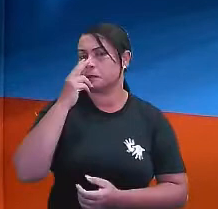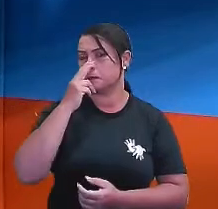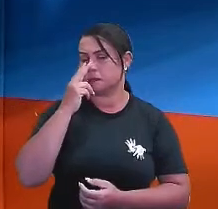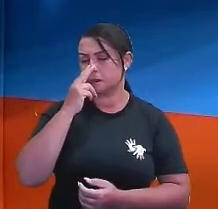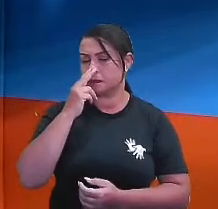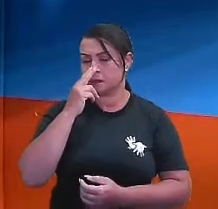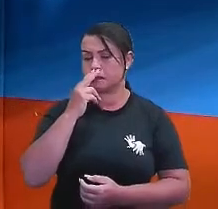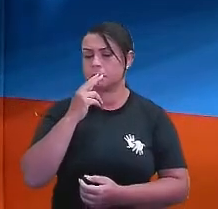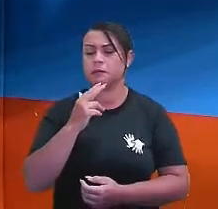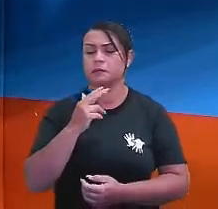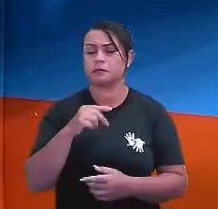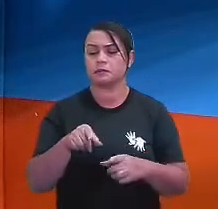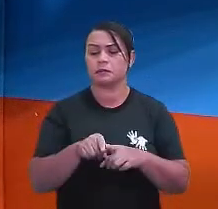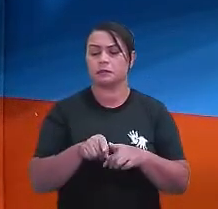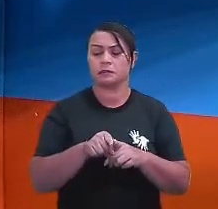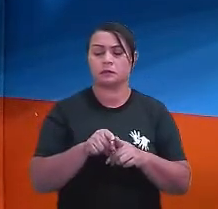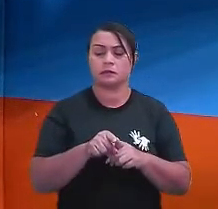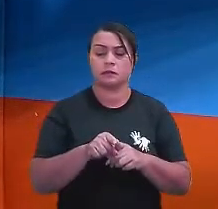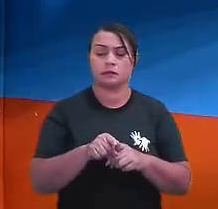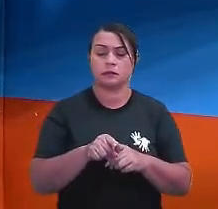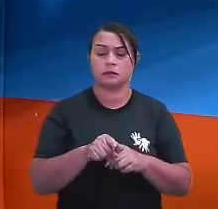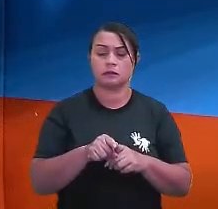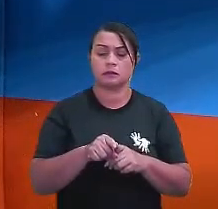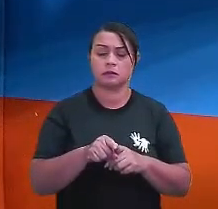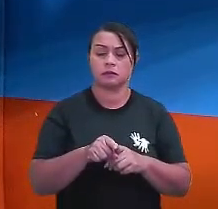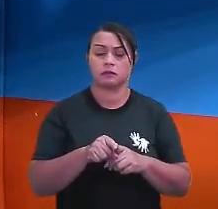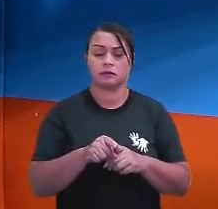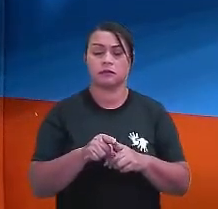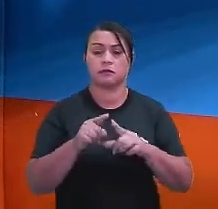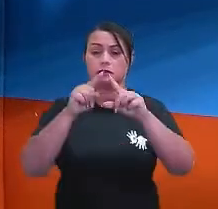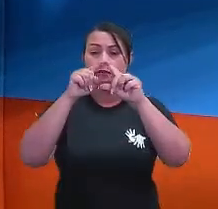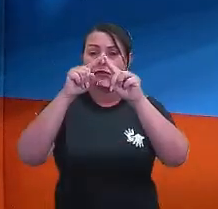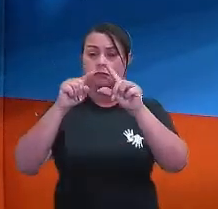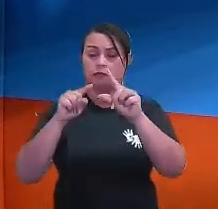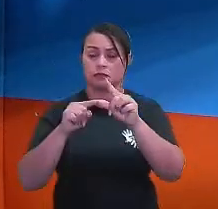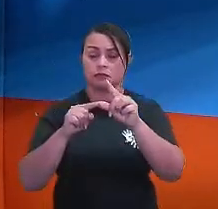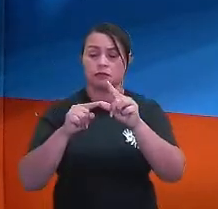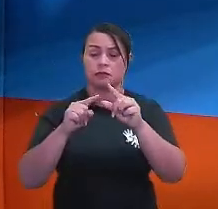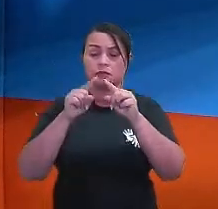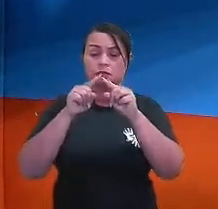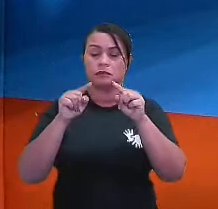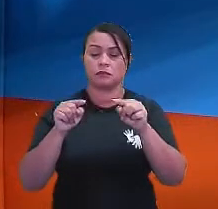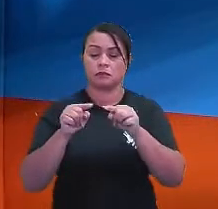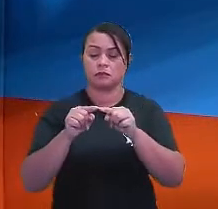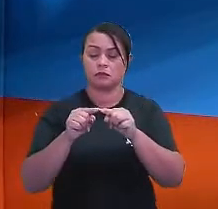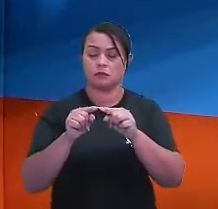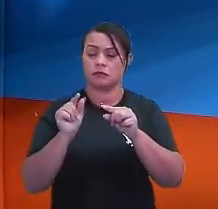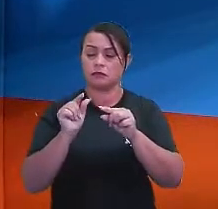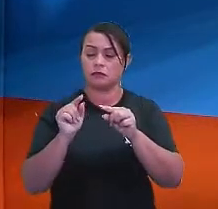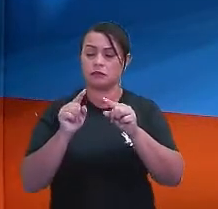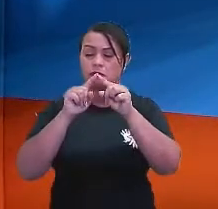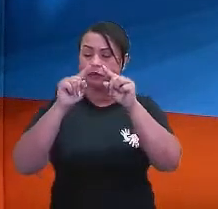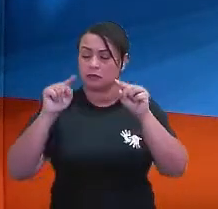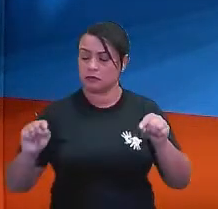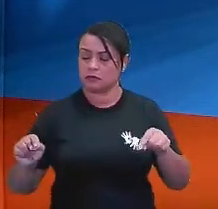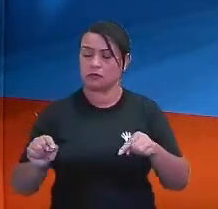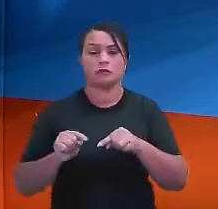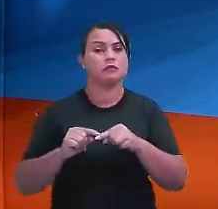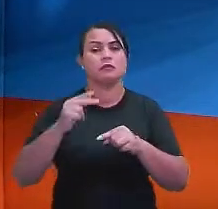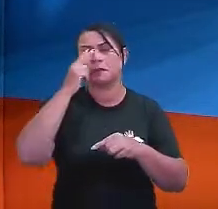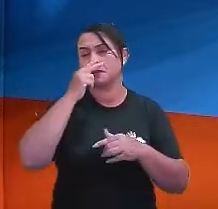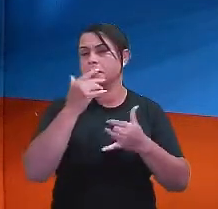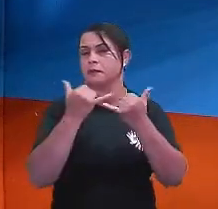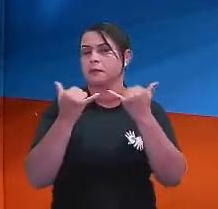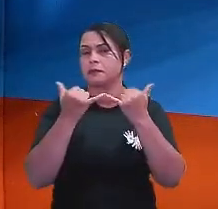ângulos, né? Isso aqui, esse triângulo, ele é menor, mas se eu observar, eu tenho as mesmas medidas aqui de ângulo, porque eles